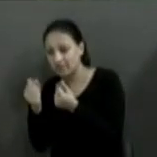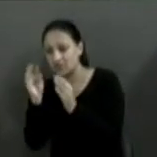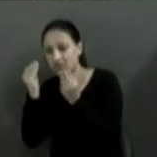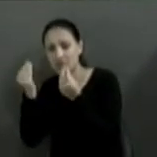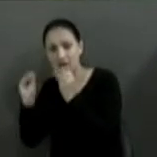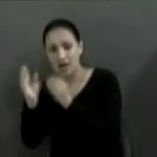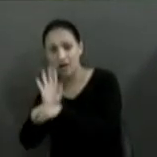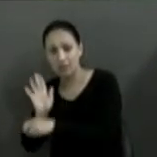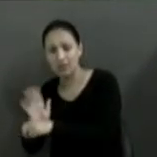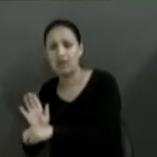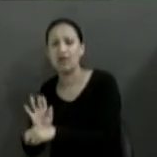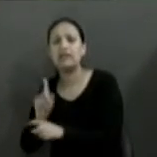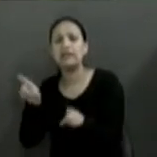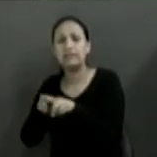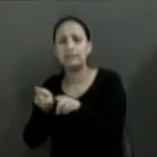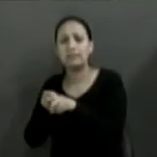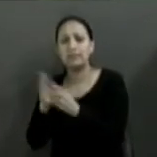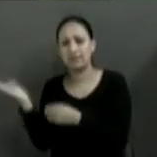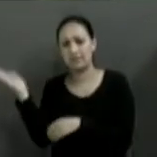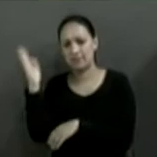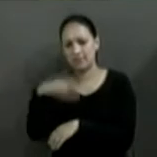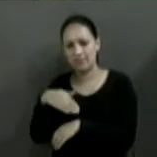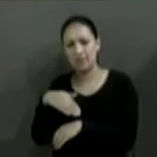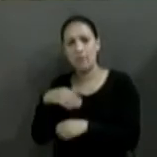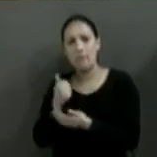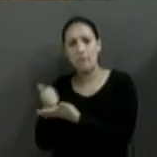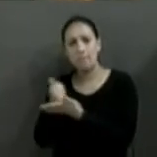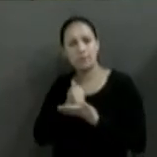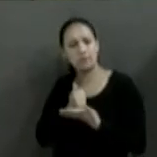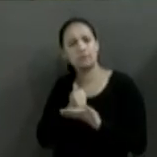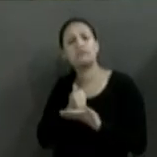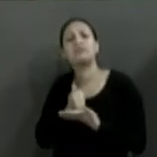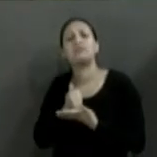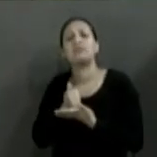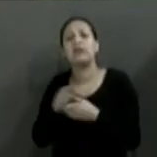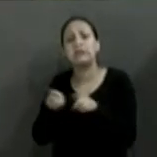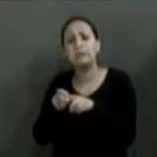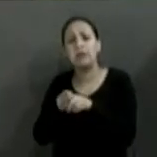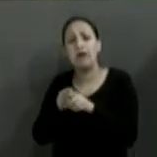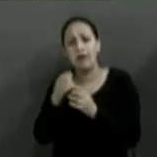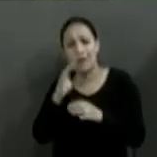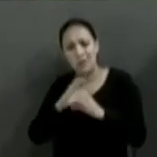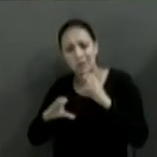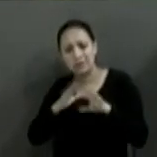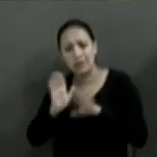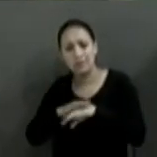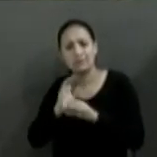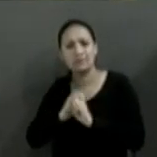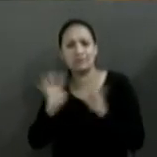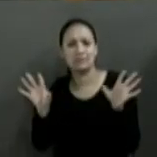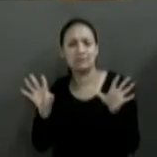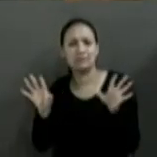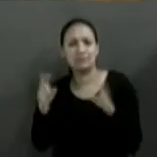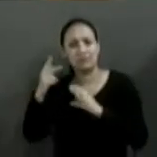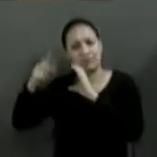comunidade, para trazer o apoio da comunidade e fazer essa comunicação para a Câmara de Vereadores. Então, nós não vamos